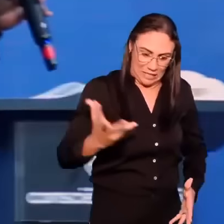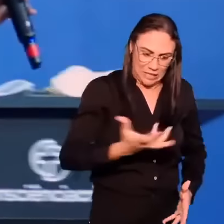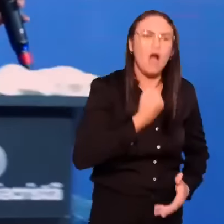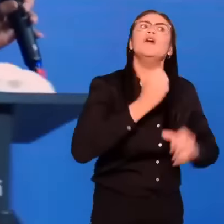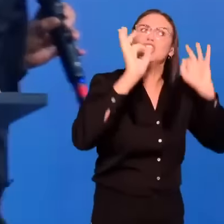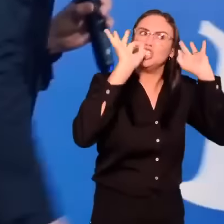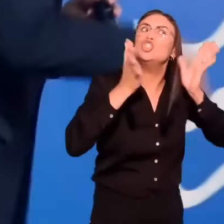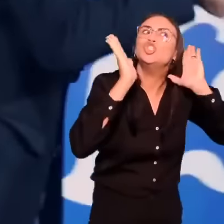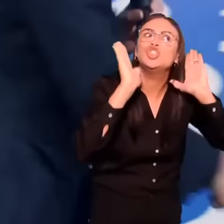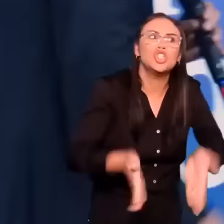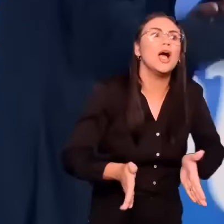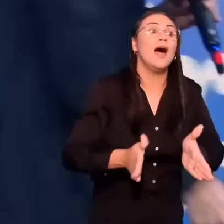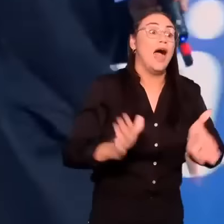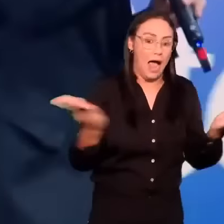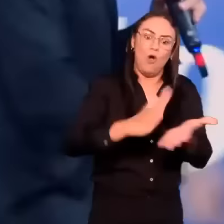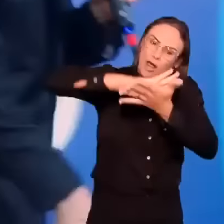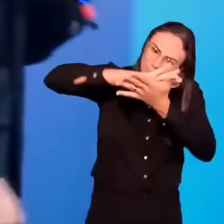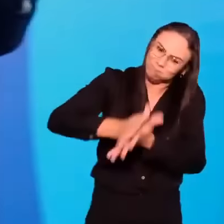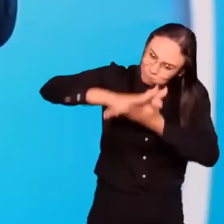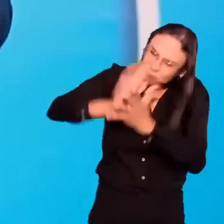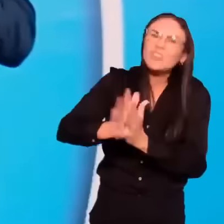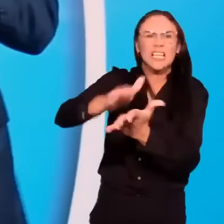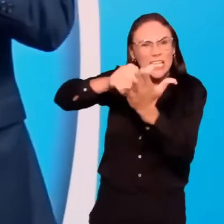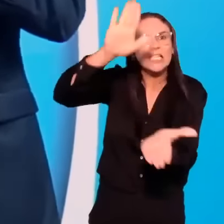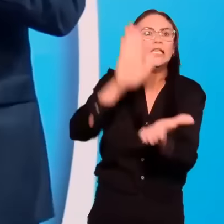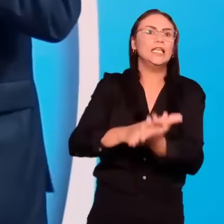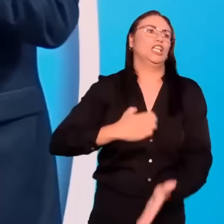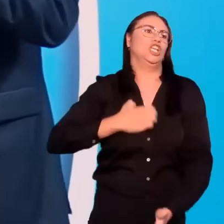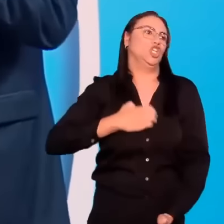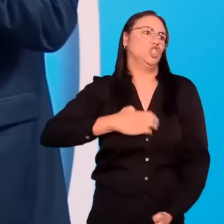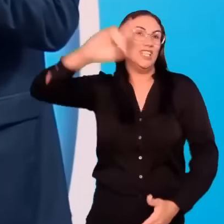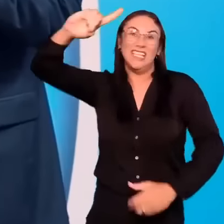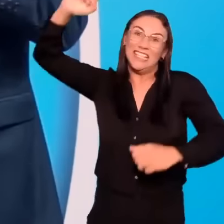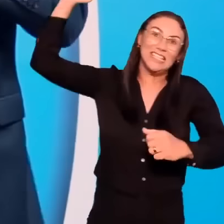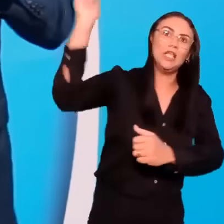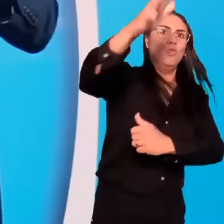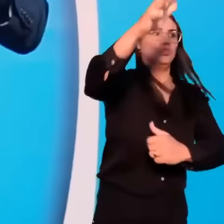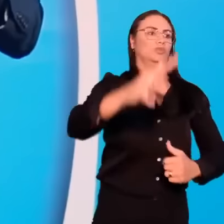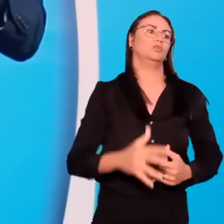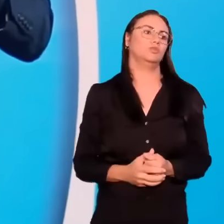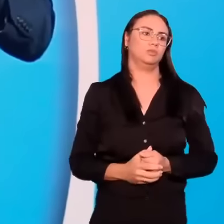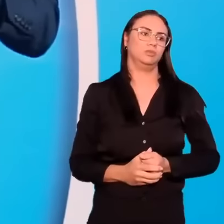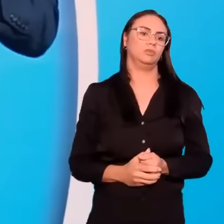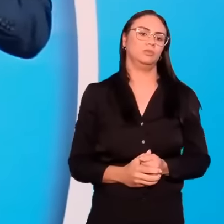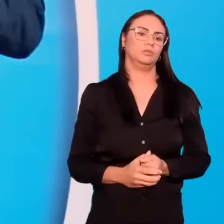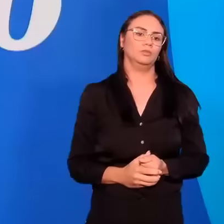sangue que ele pisa o lagar de uva do furor, da ira, do Deus Todo-Poderoso.